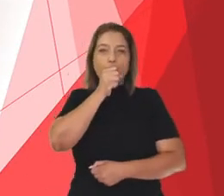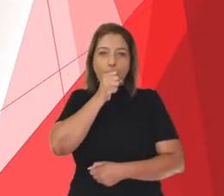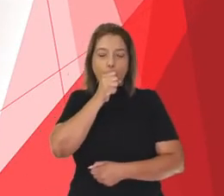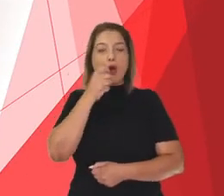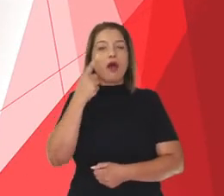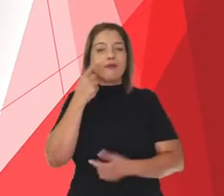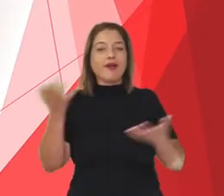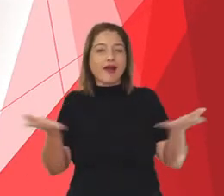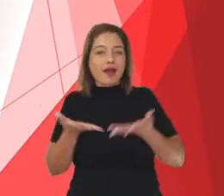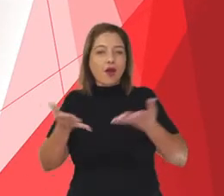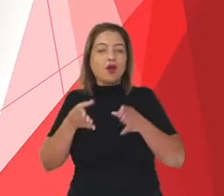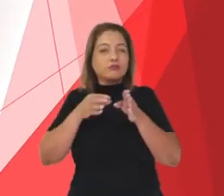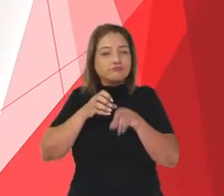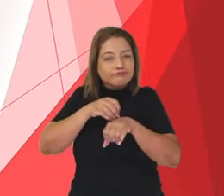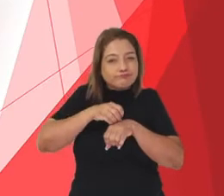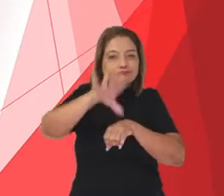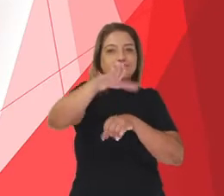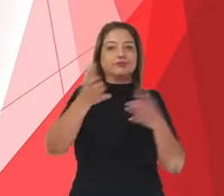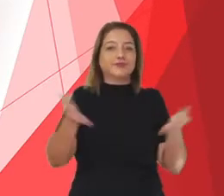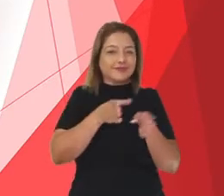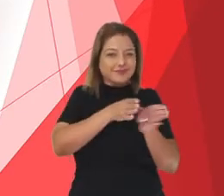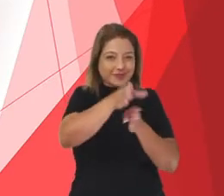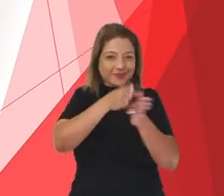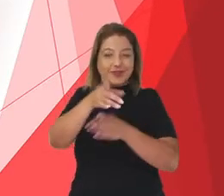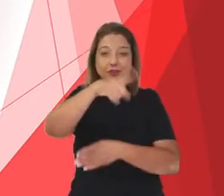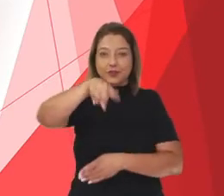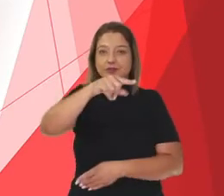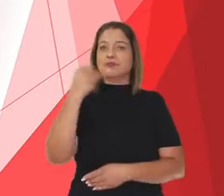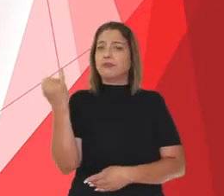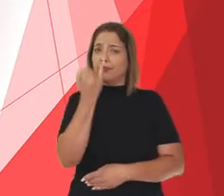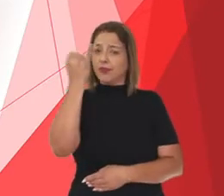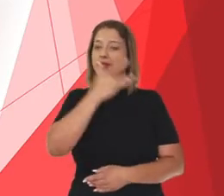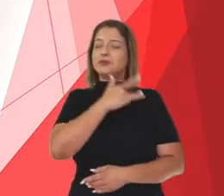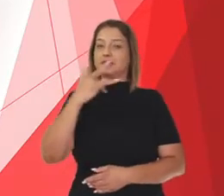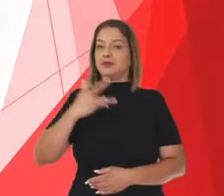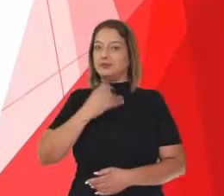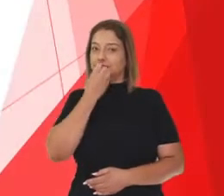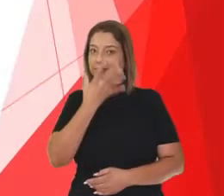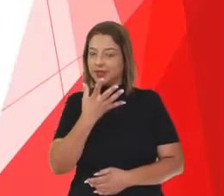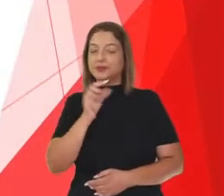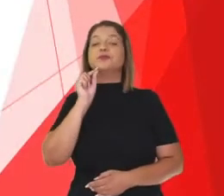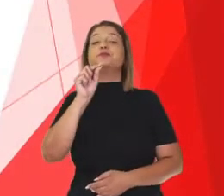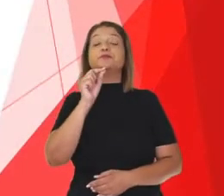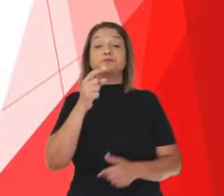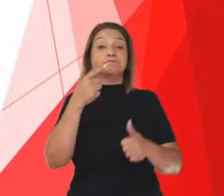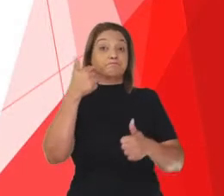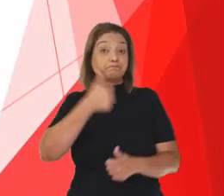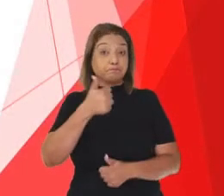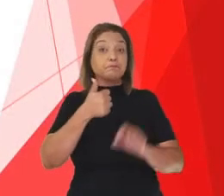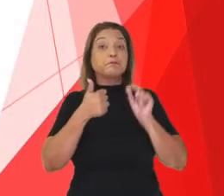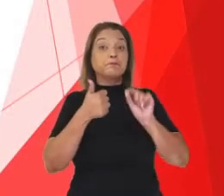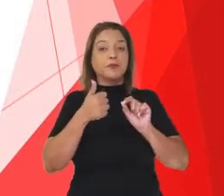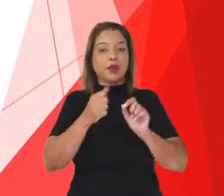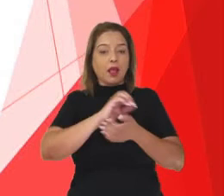sobre essa etiqueta tão importante para a nossa saúde? Lavar as mãos.